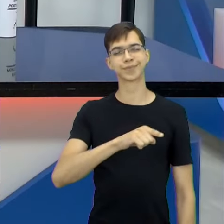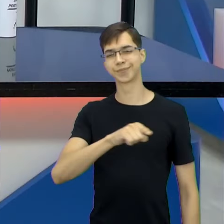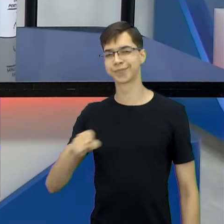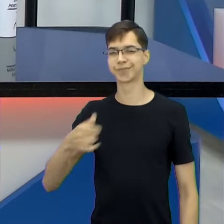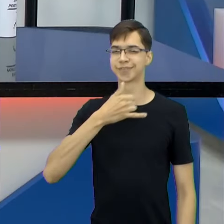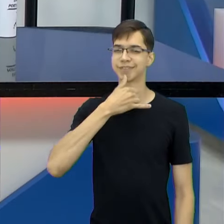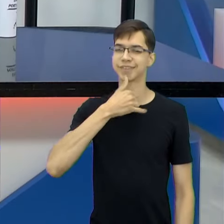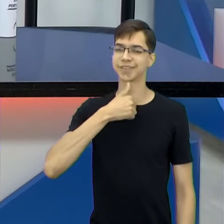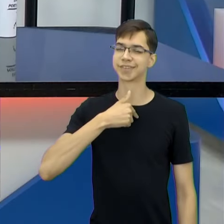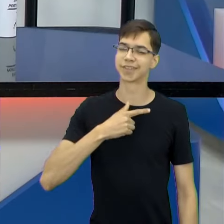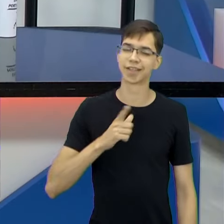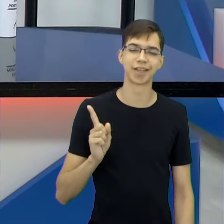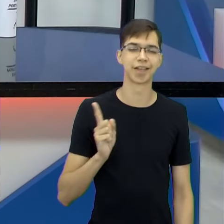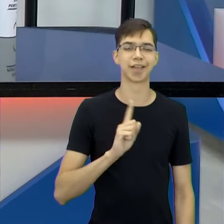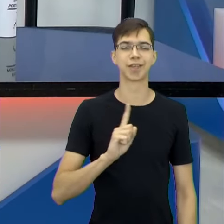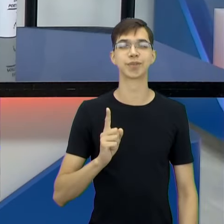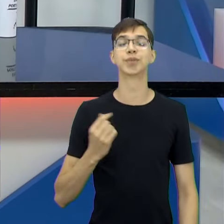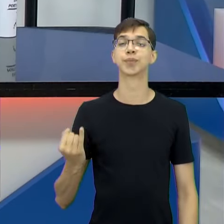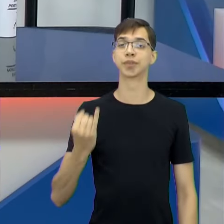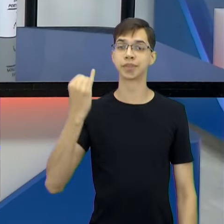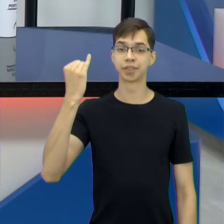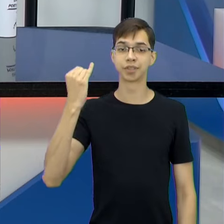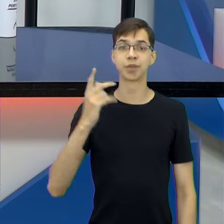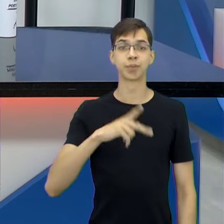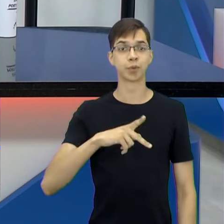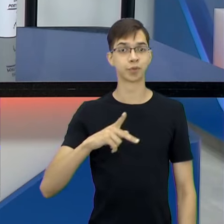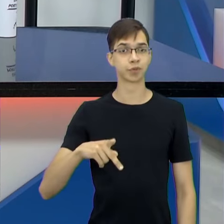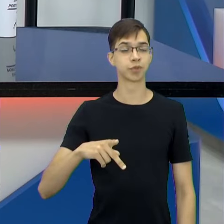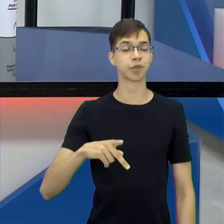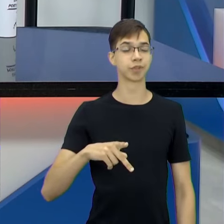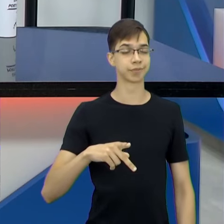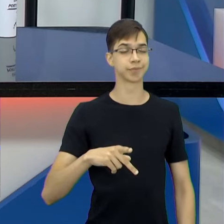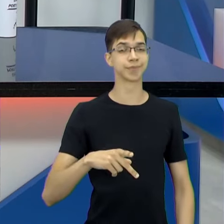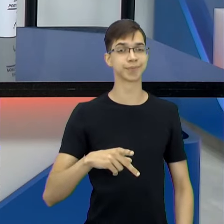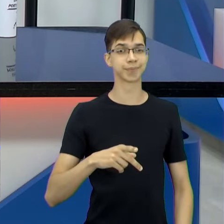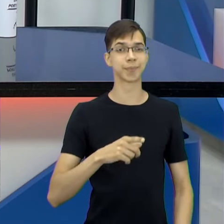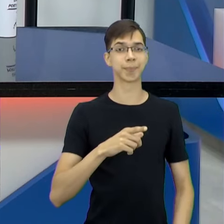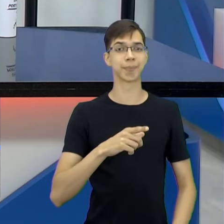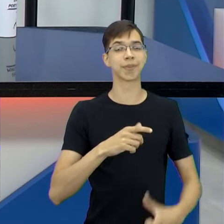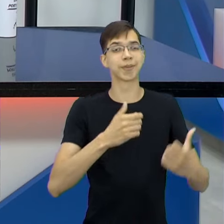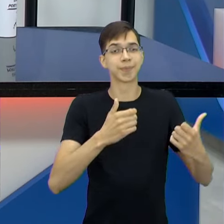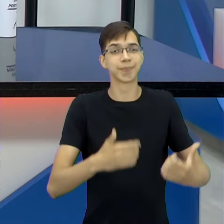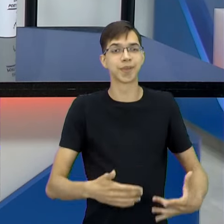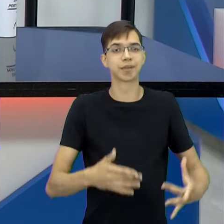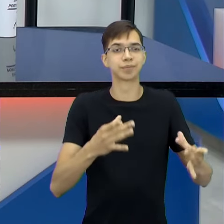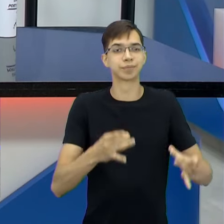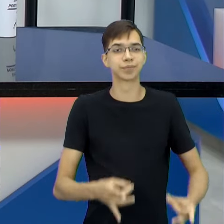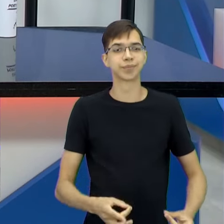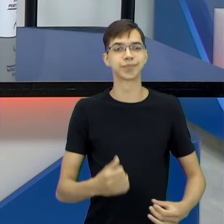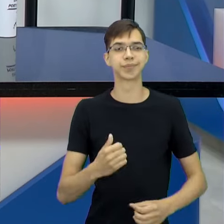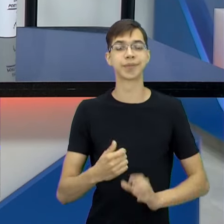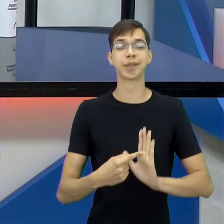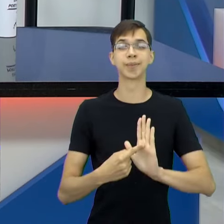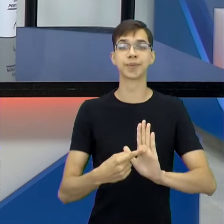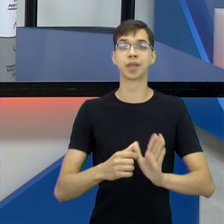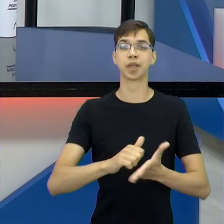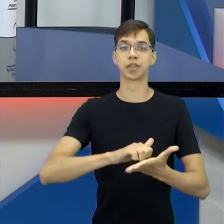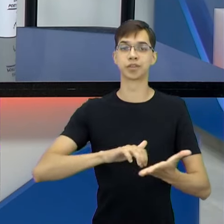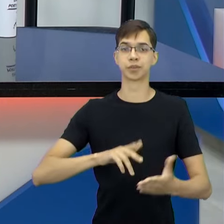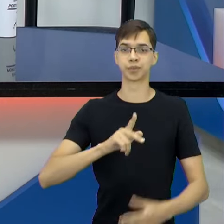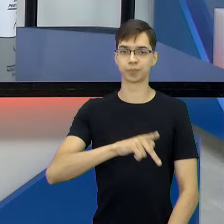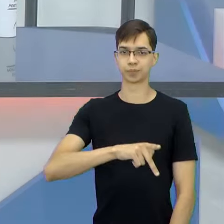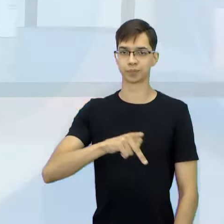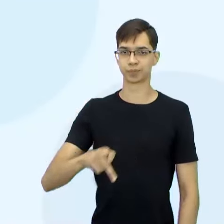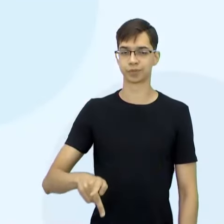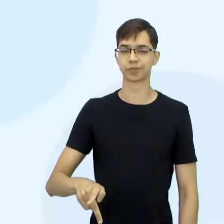porque era importante fazer essa leitura, ele explicar para vocês direitinho o que é E aí vem a apresentação da atividade para o professor,